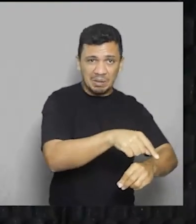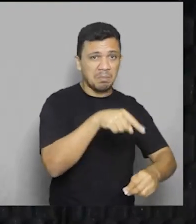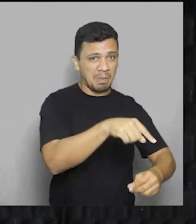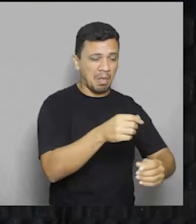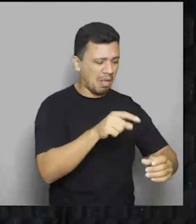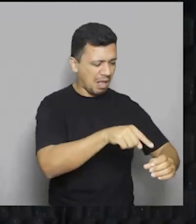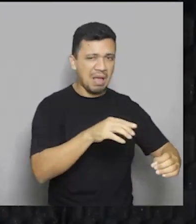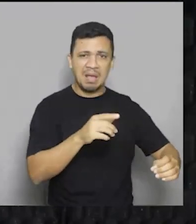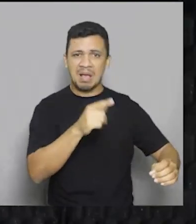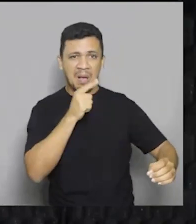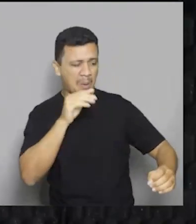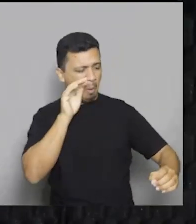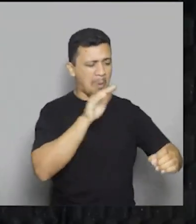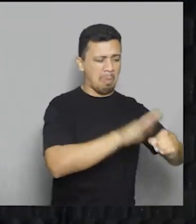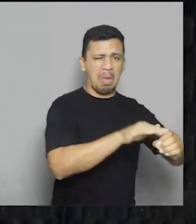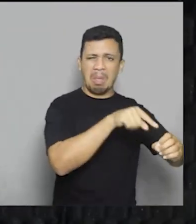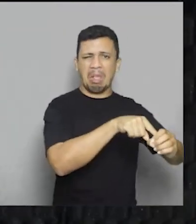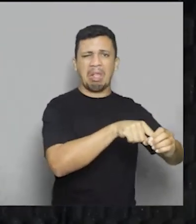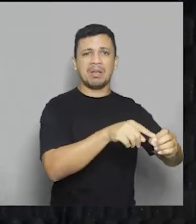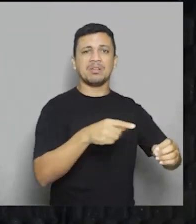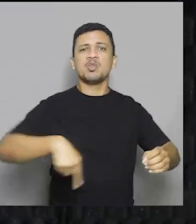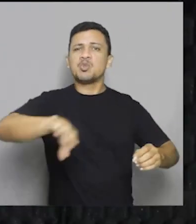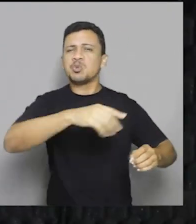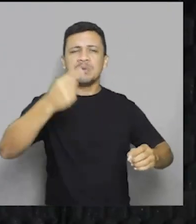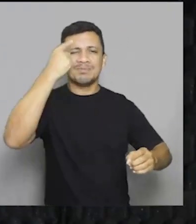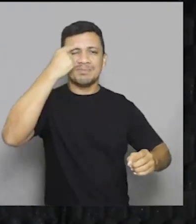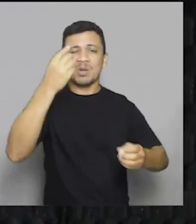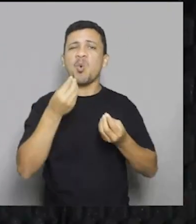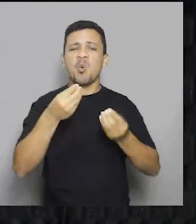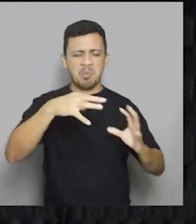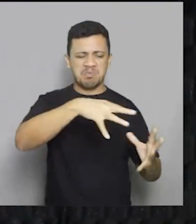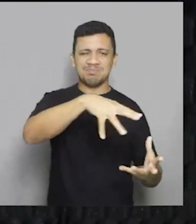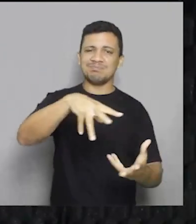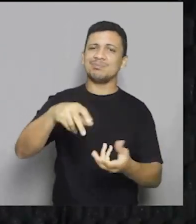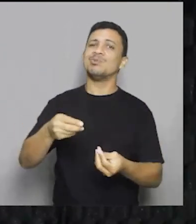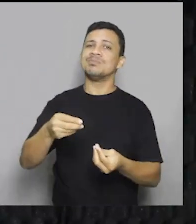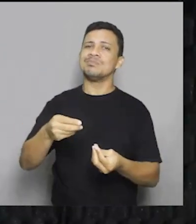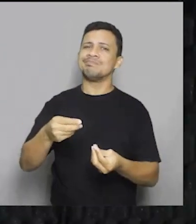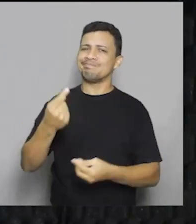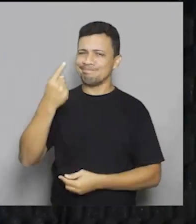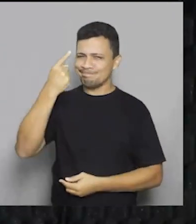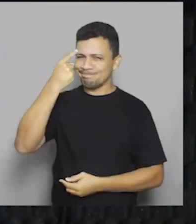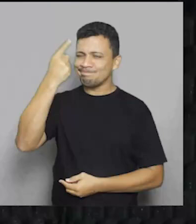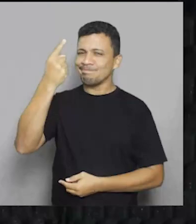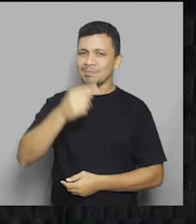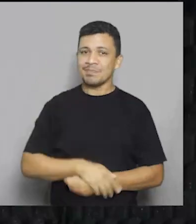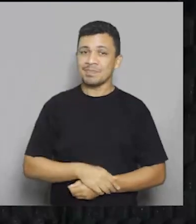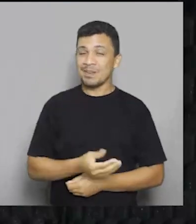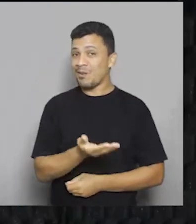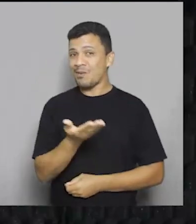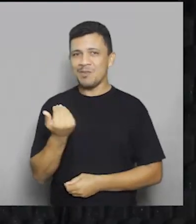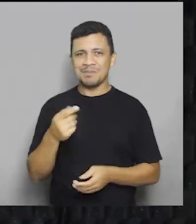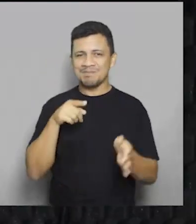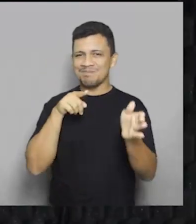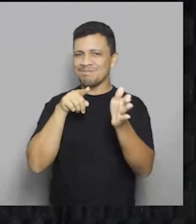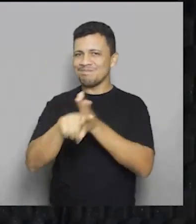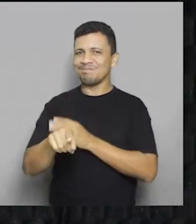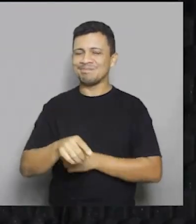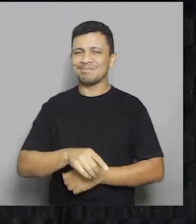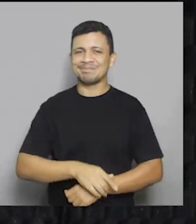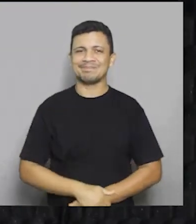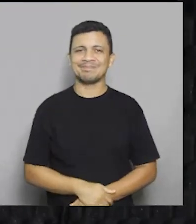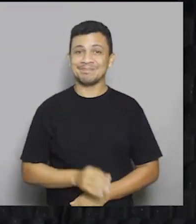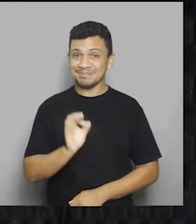bueiro. E se todo mundo pensar como você, como é que vai ser o nosso planeta? Pense nisso e vamos para a próxima questão,